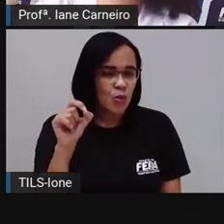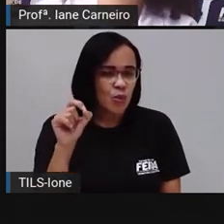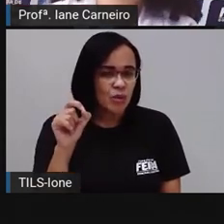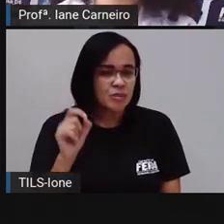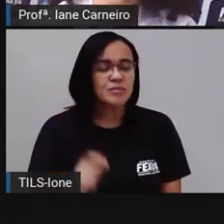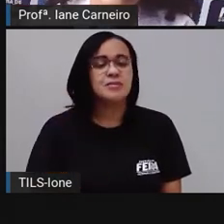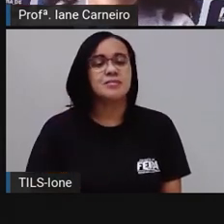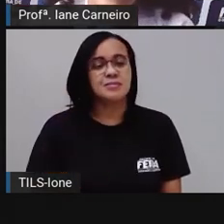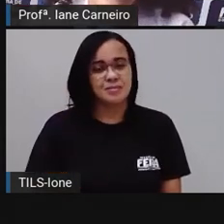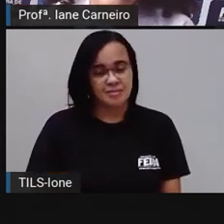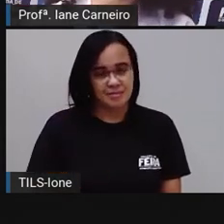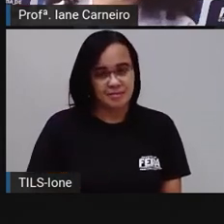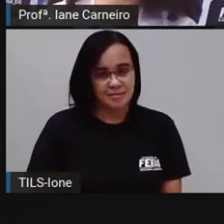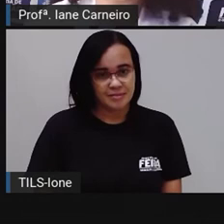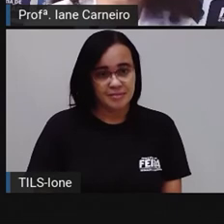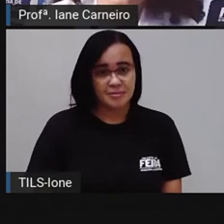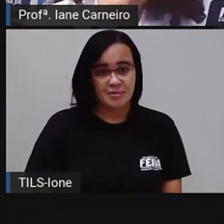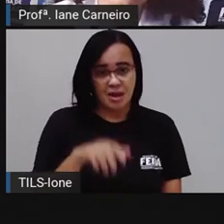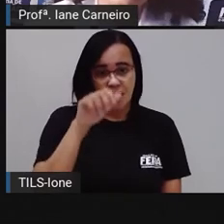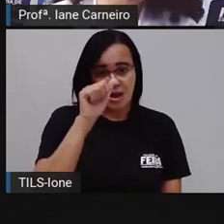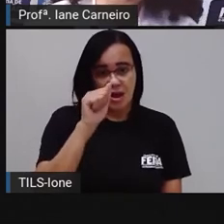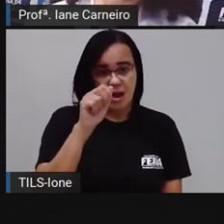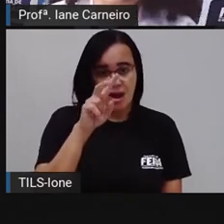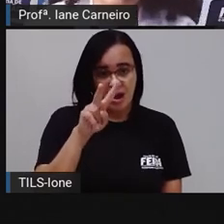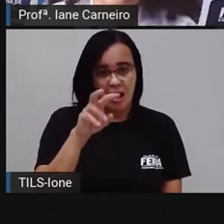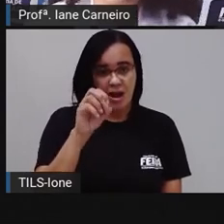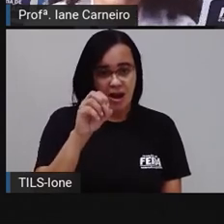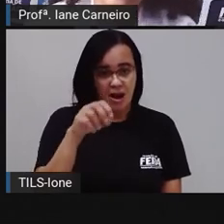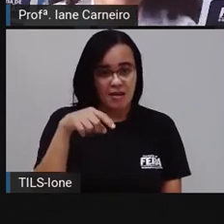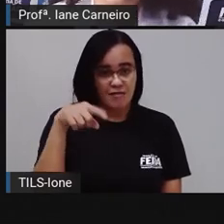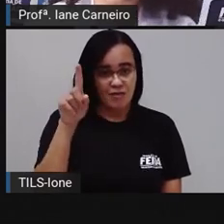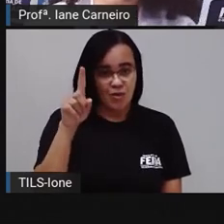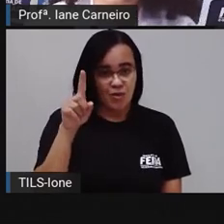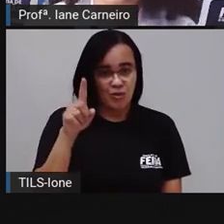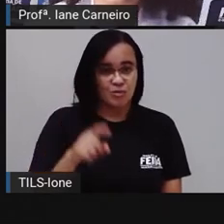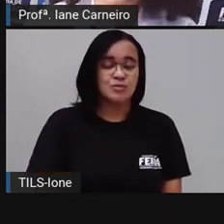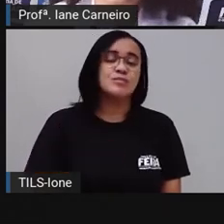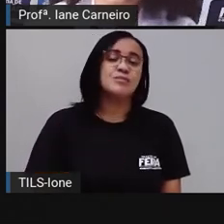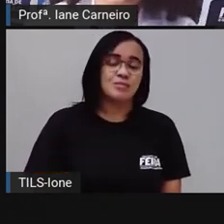É o seu avô. Como é que a escreve a palavra avô?